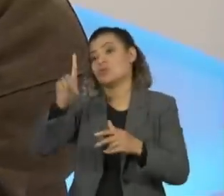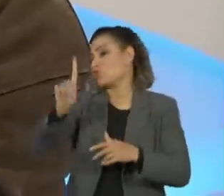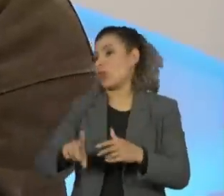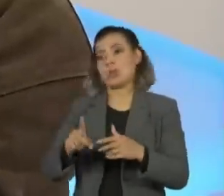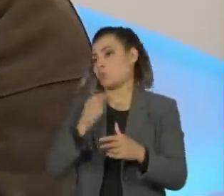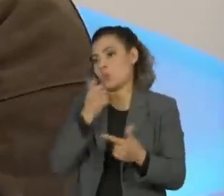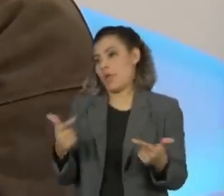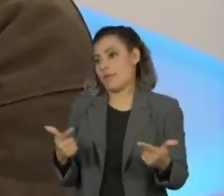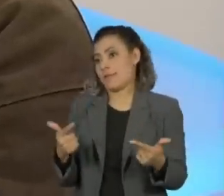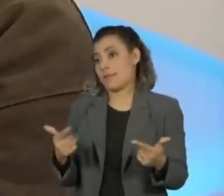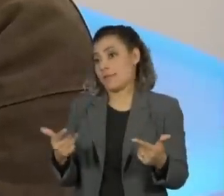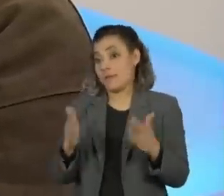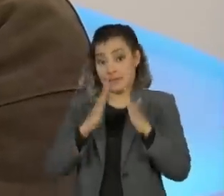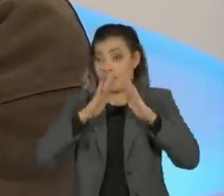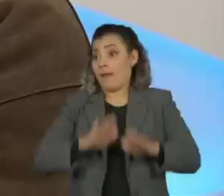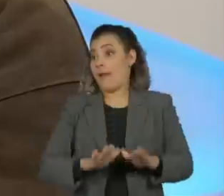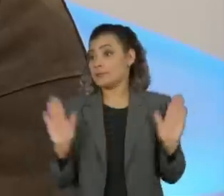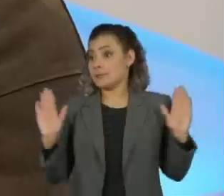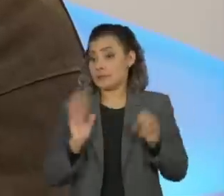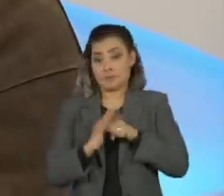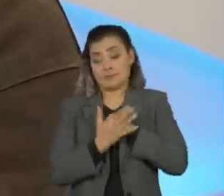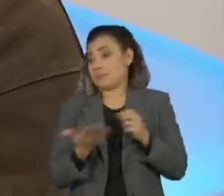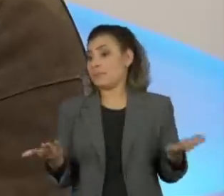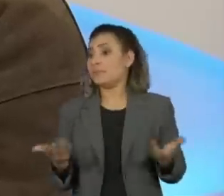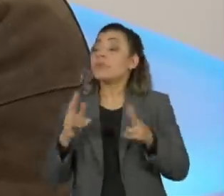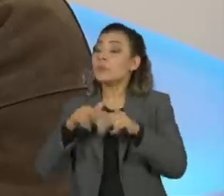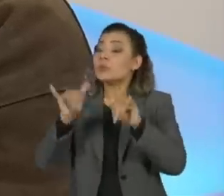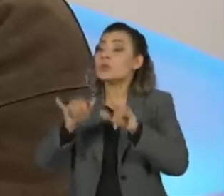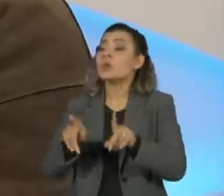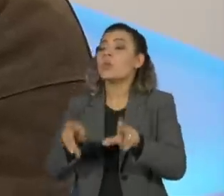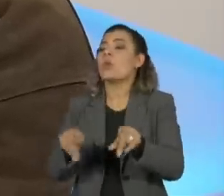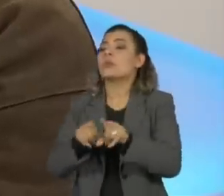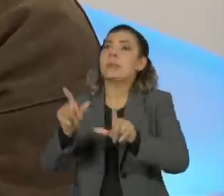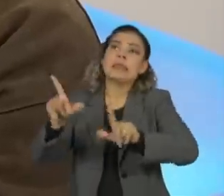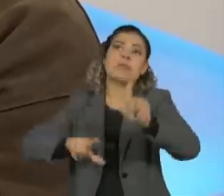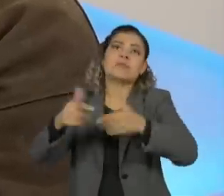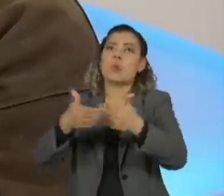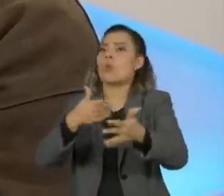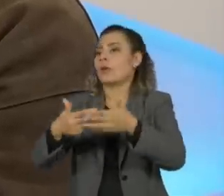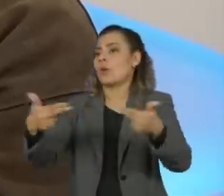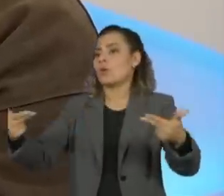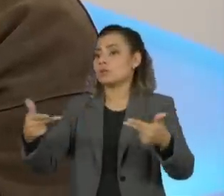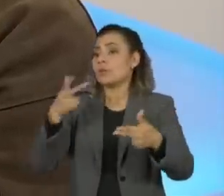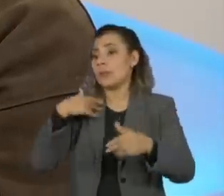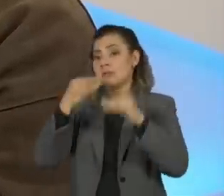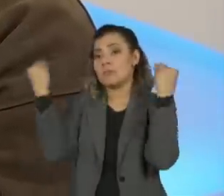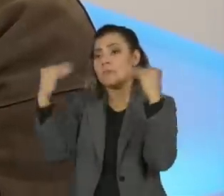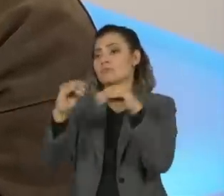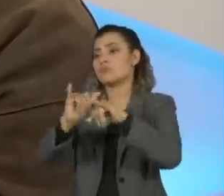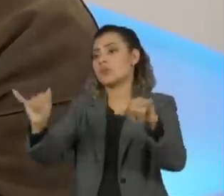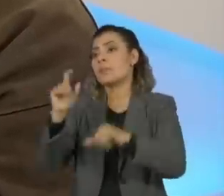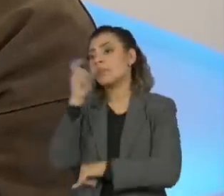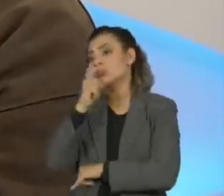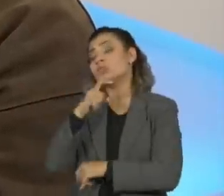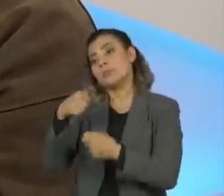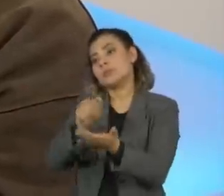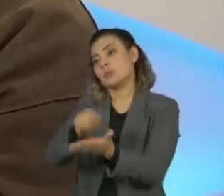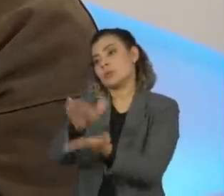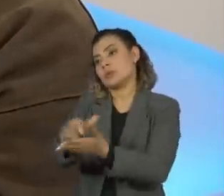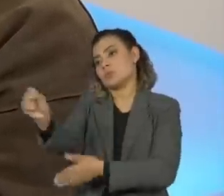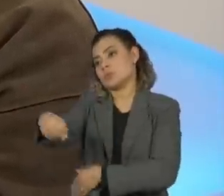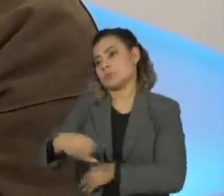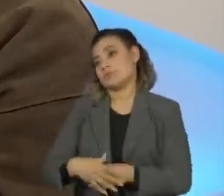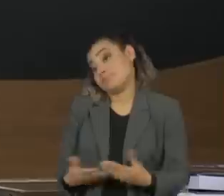mesma coisa quando você vai para um veículo de comunicação, seja lá qual for, e você lança uma mentira, uma calúnia, uma difamação, você tem que ser punido.